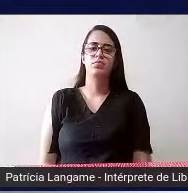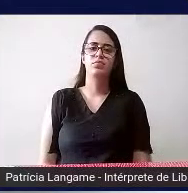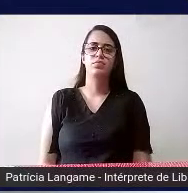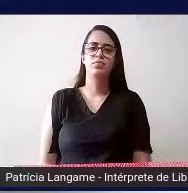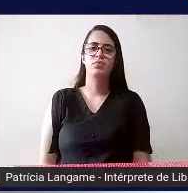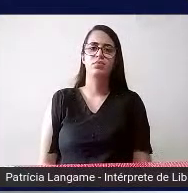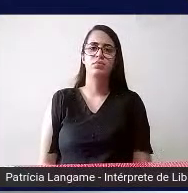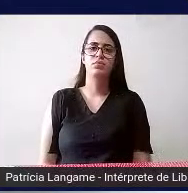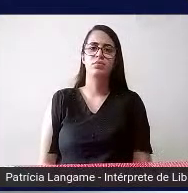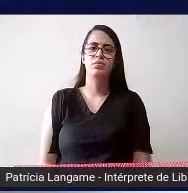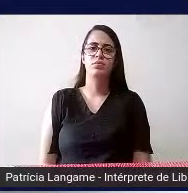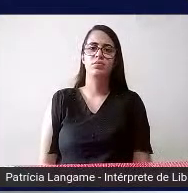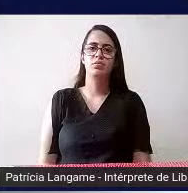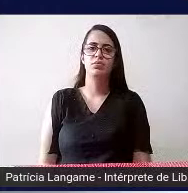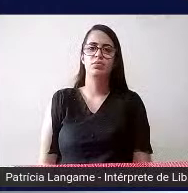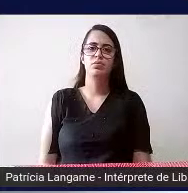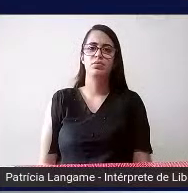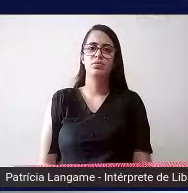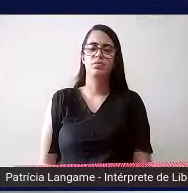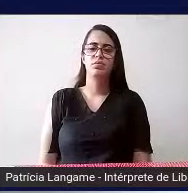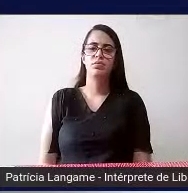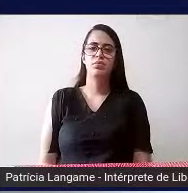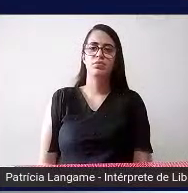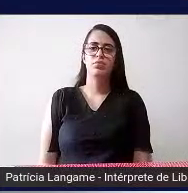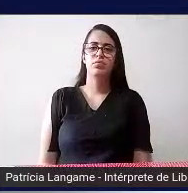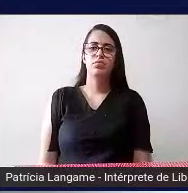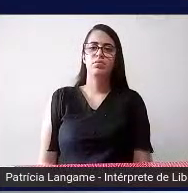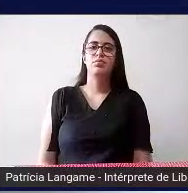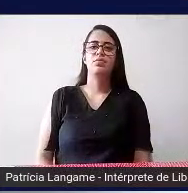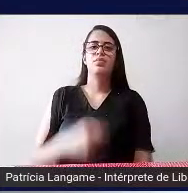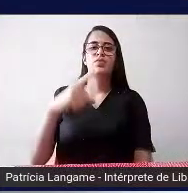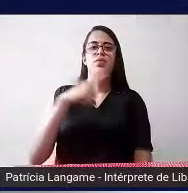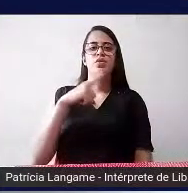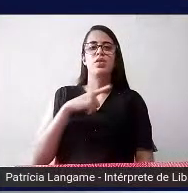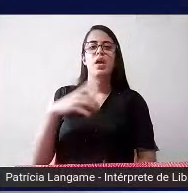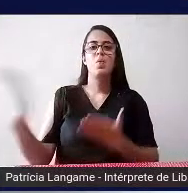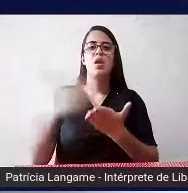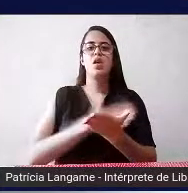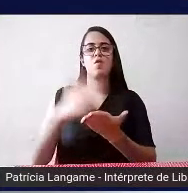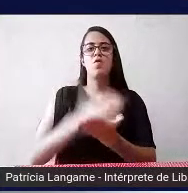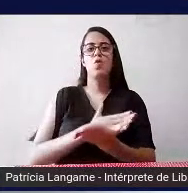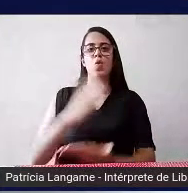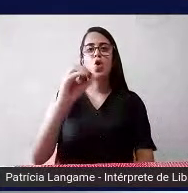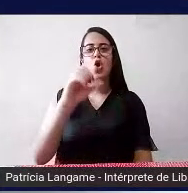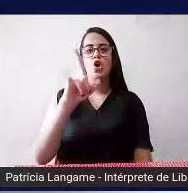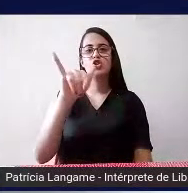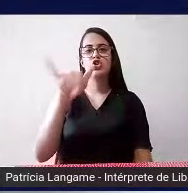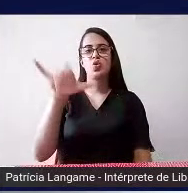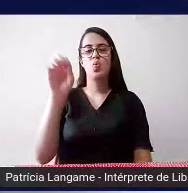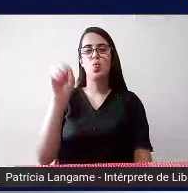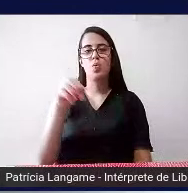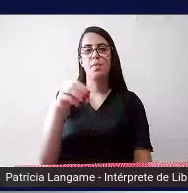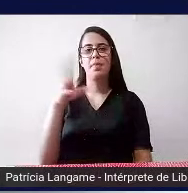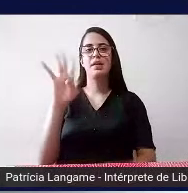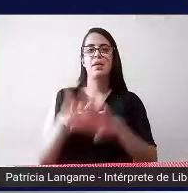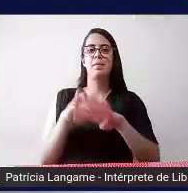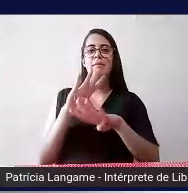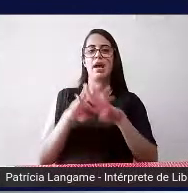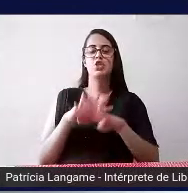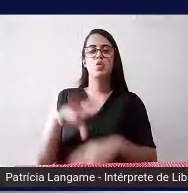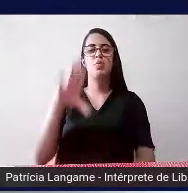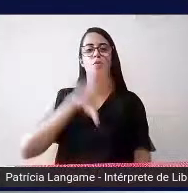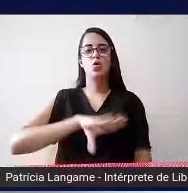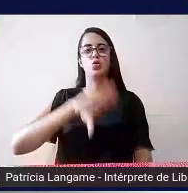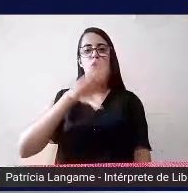Bom, e aí a gente tem um livro né um código chama-se Código Matemático Unificado pra Língua Portuguesa um